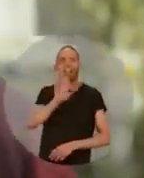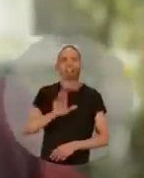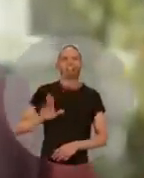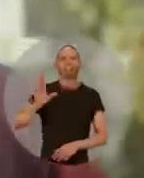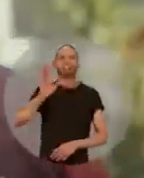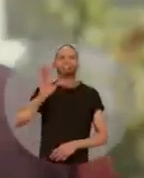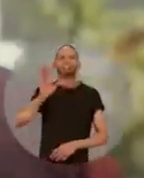Inácio Lula da Silva.